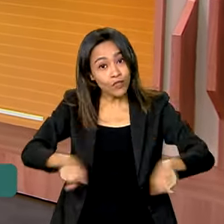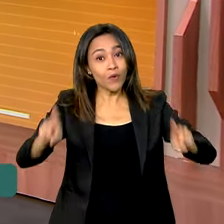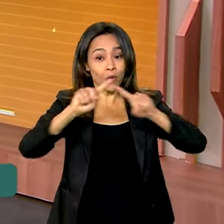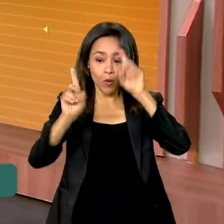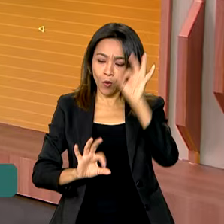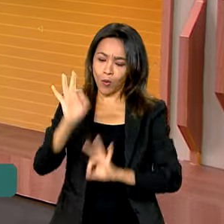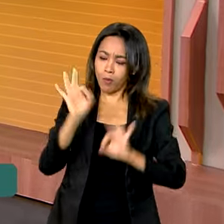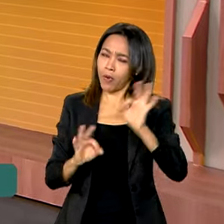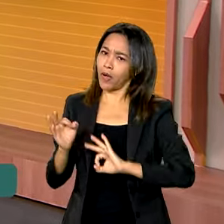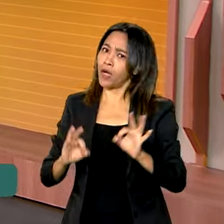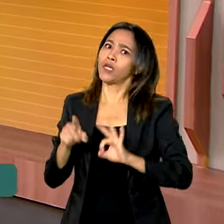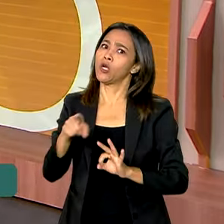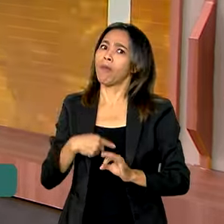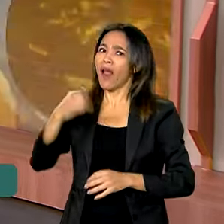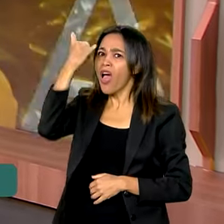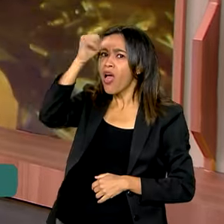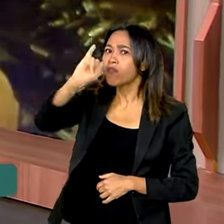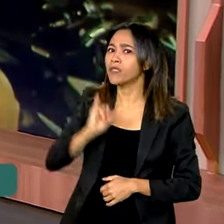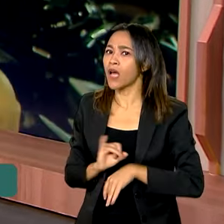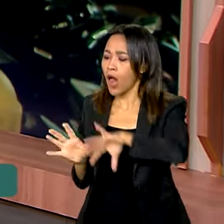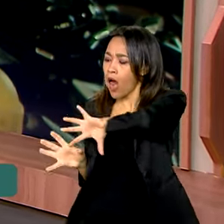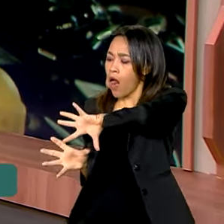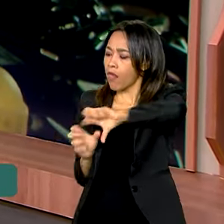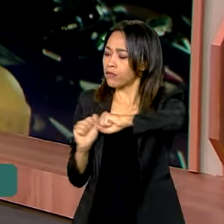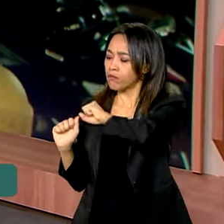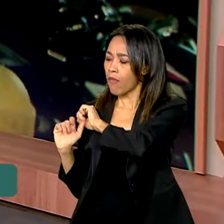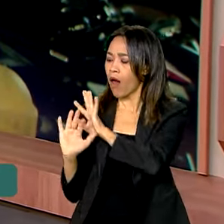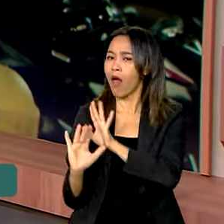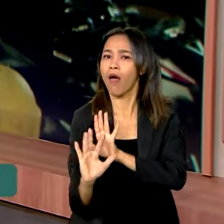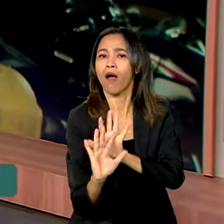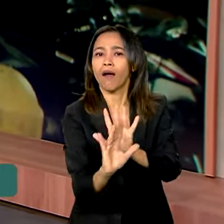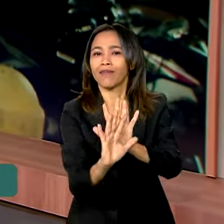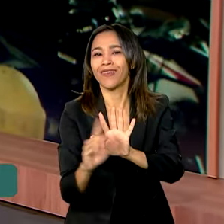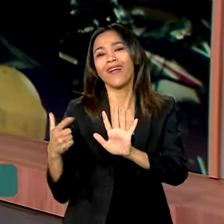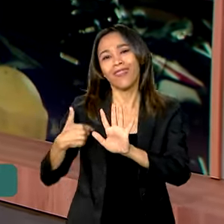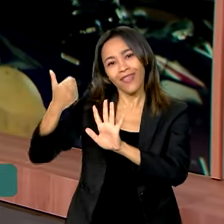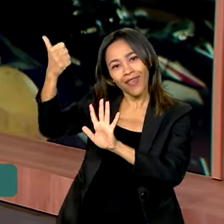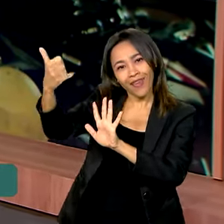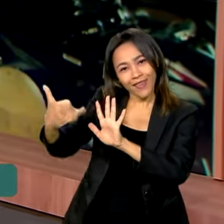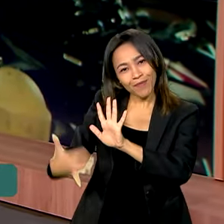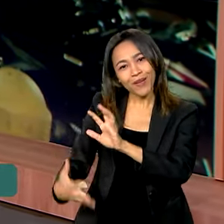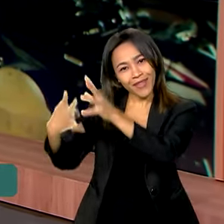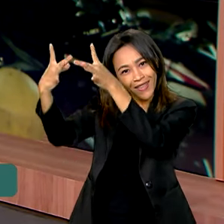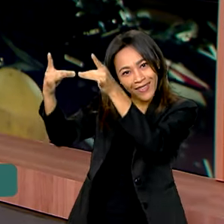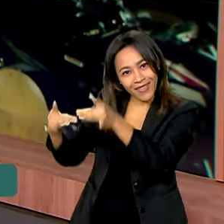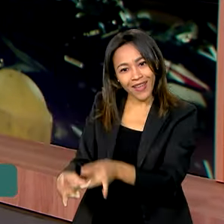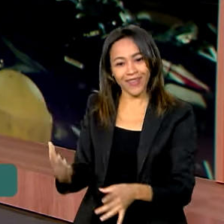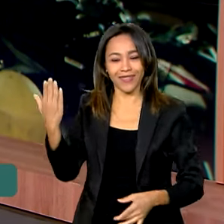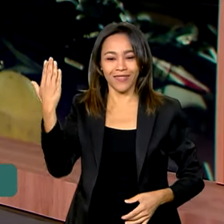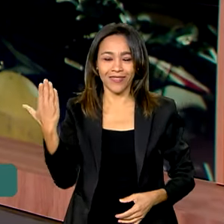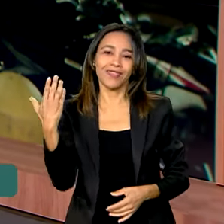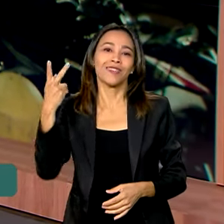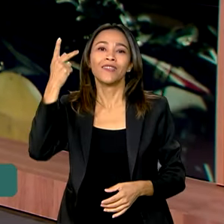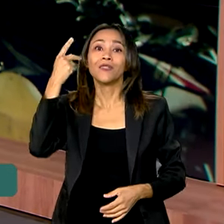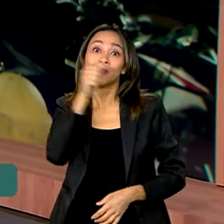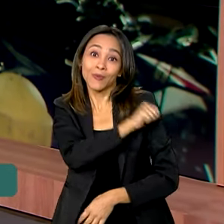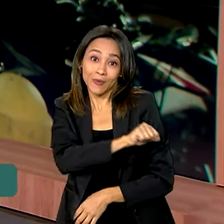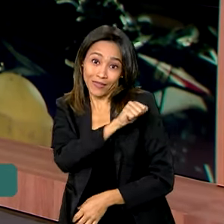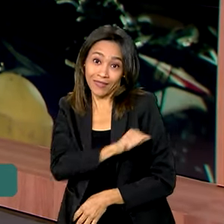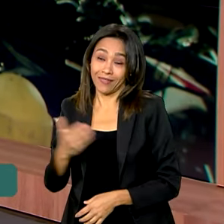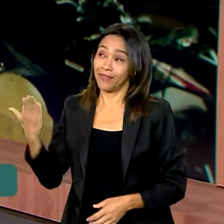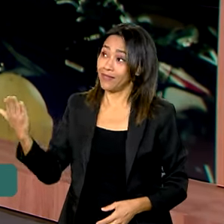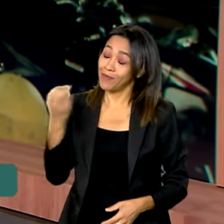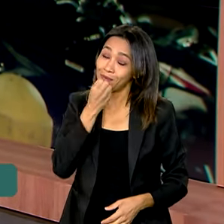ao contrabando de imigrantes. A repórter Alessandra Lago tem mais detalhes ao vivo, direto do Rio de Janeiro. Bom dia,